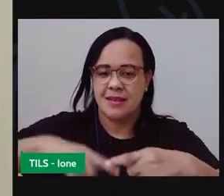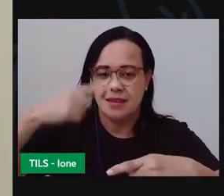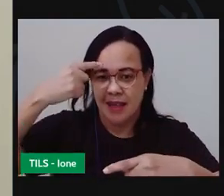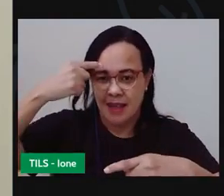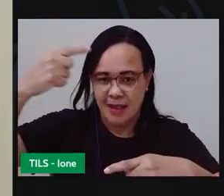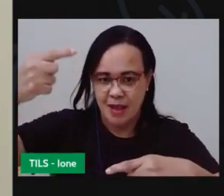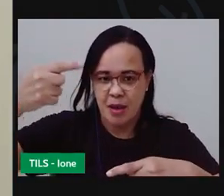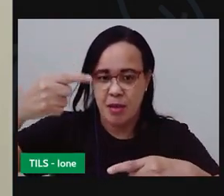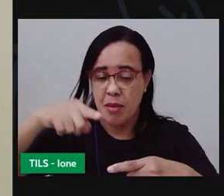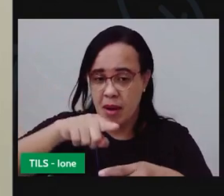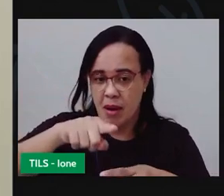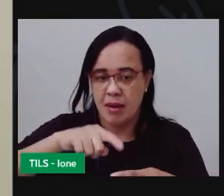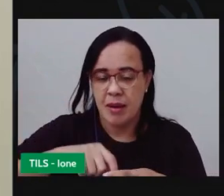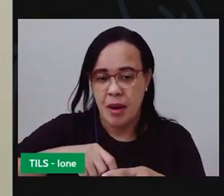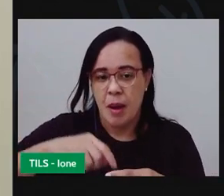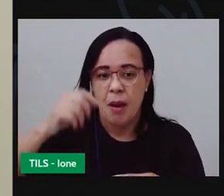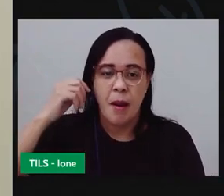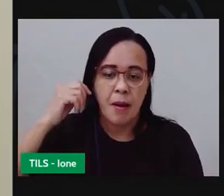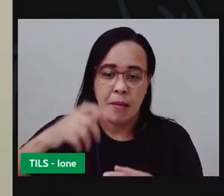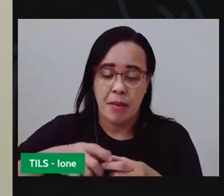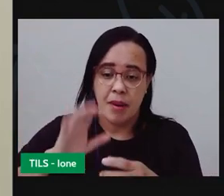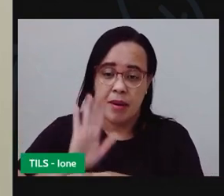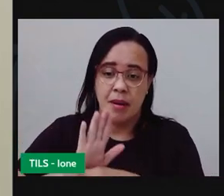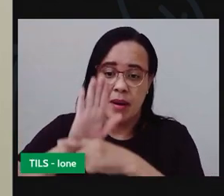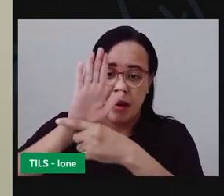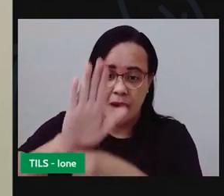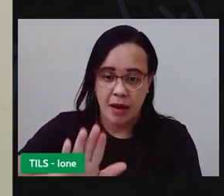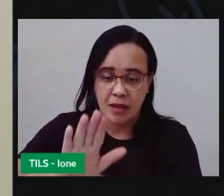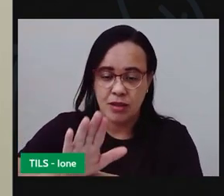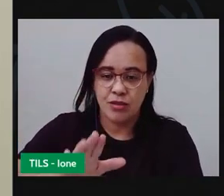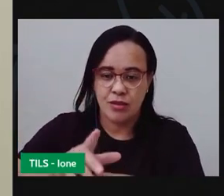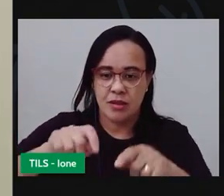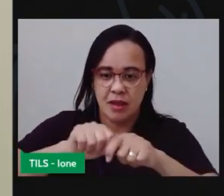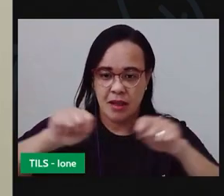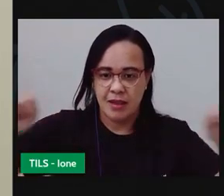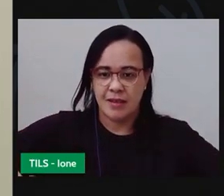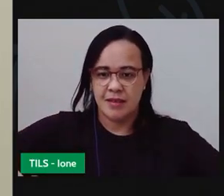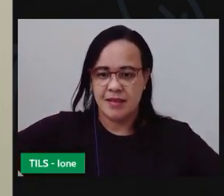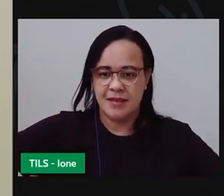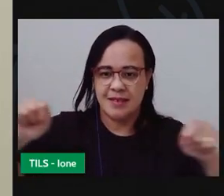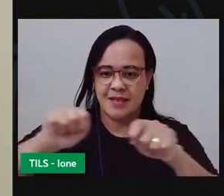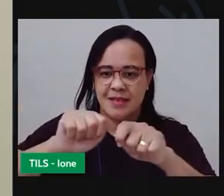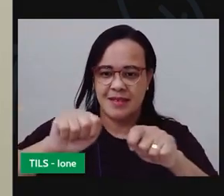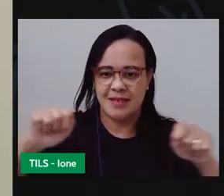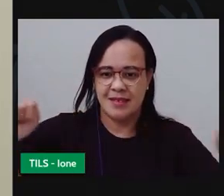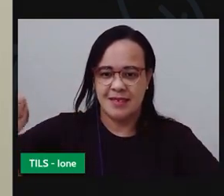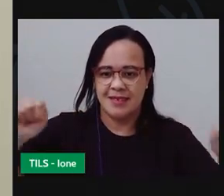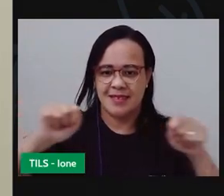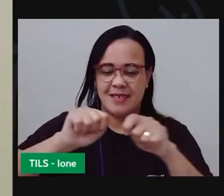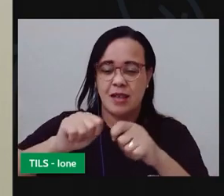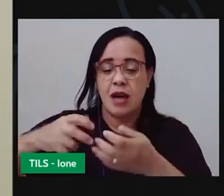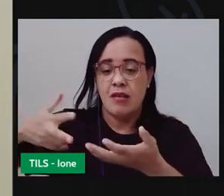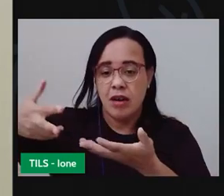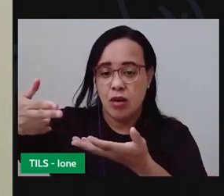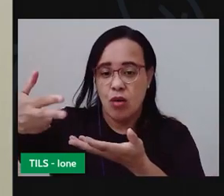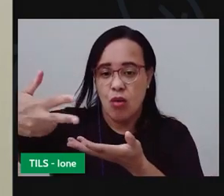essa parte da garrafa. Vou cortar aqui duas